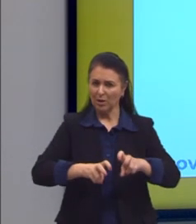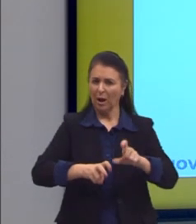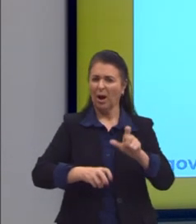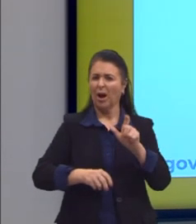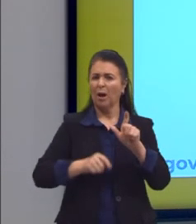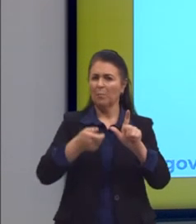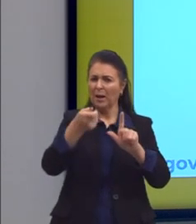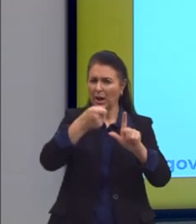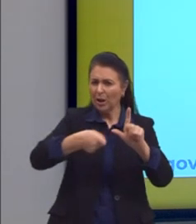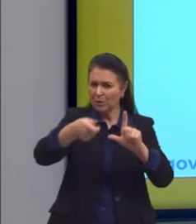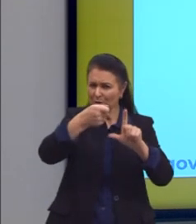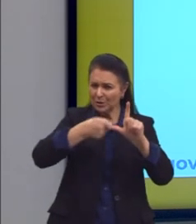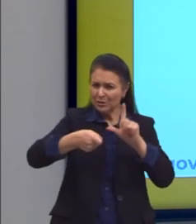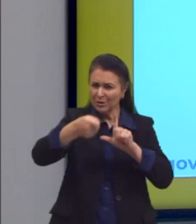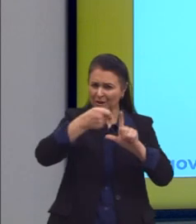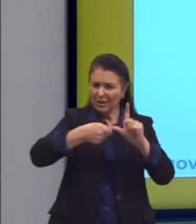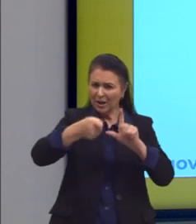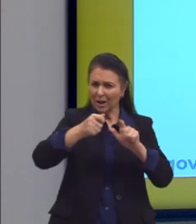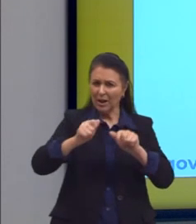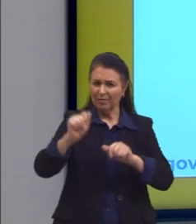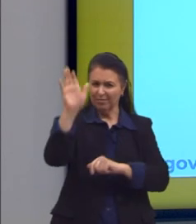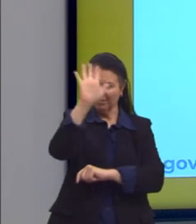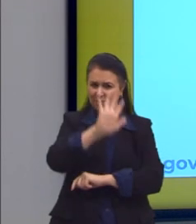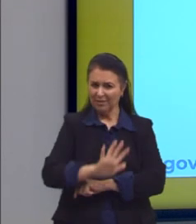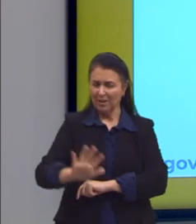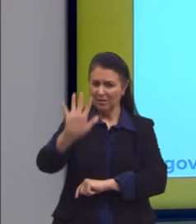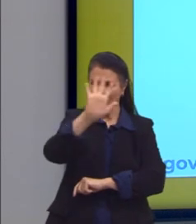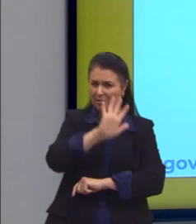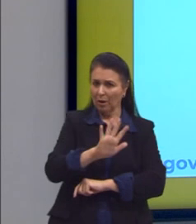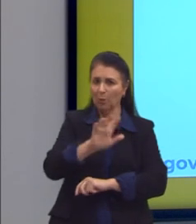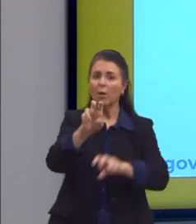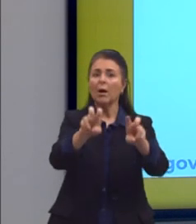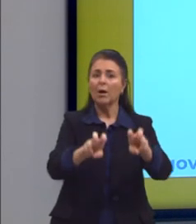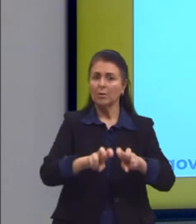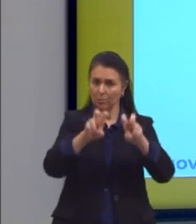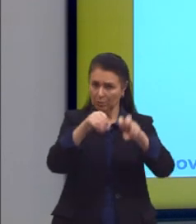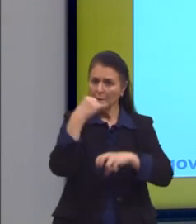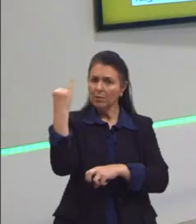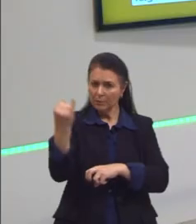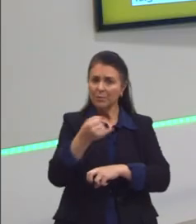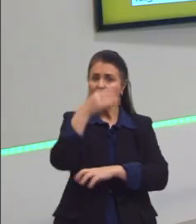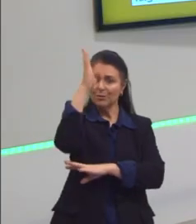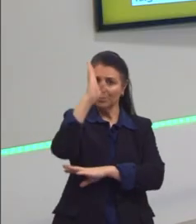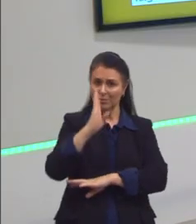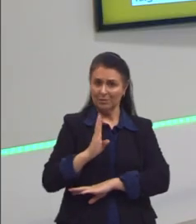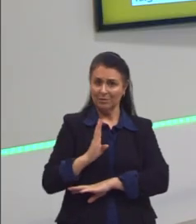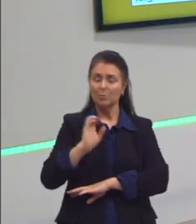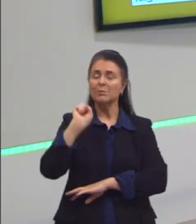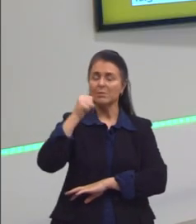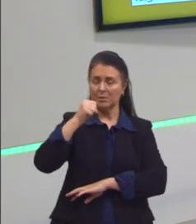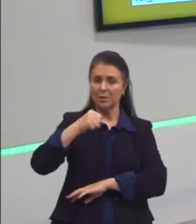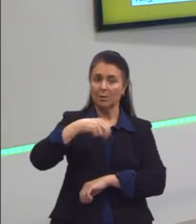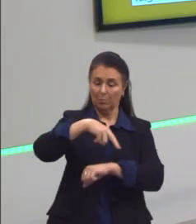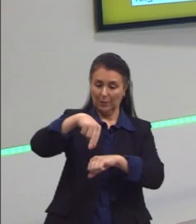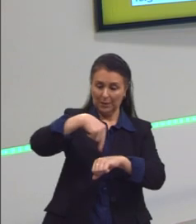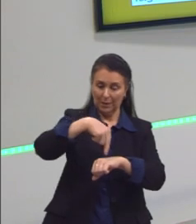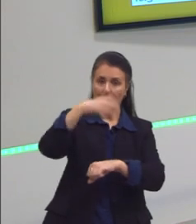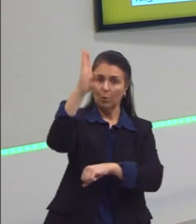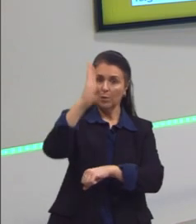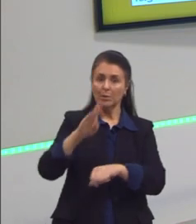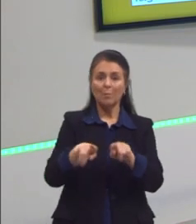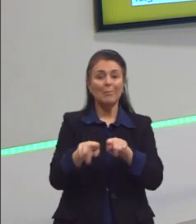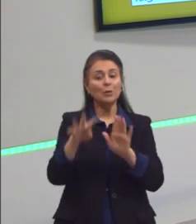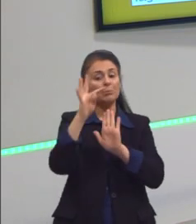nacional? E a agricultura é importante para o Brasil enquanto uma nação, mas o texto não está falando